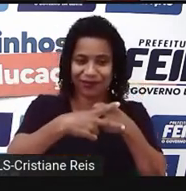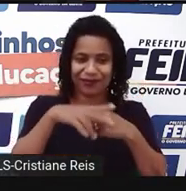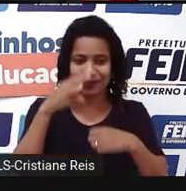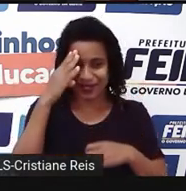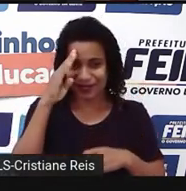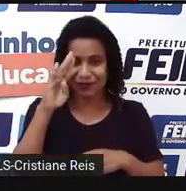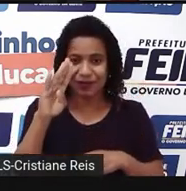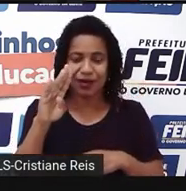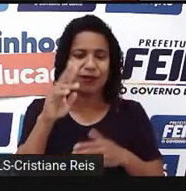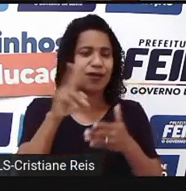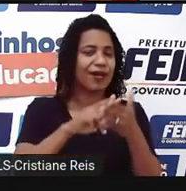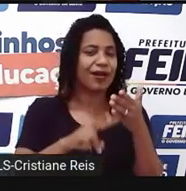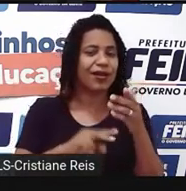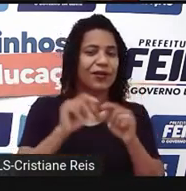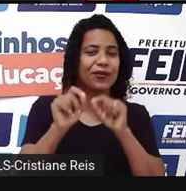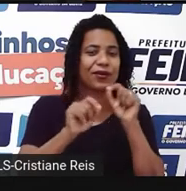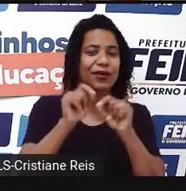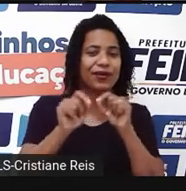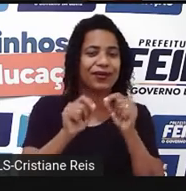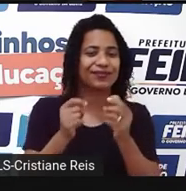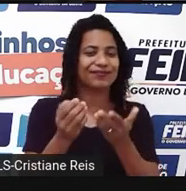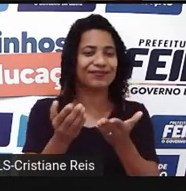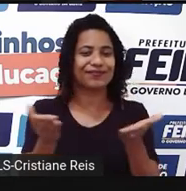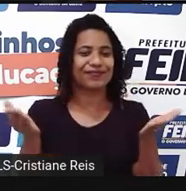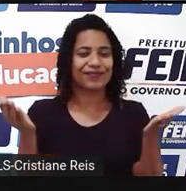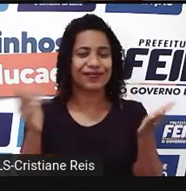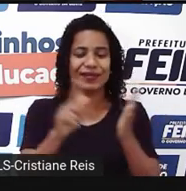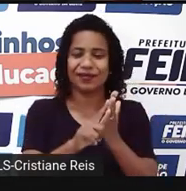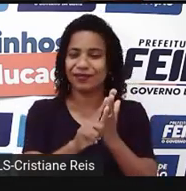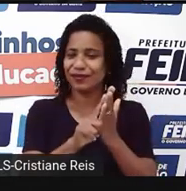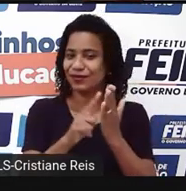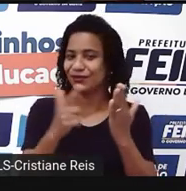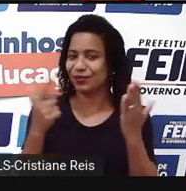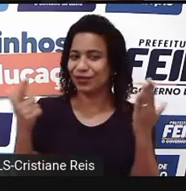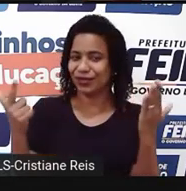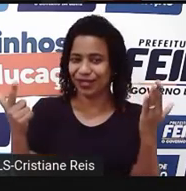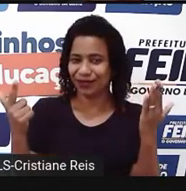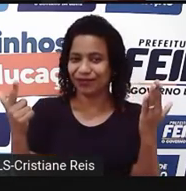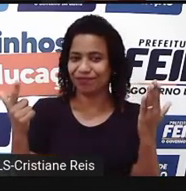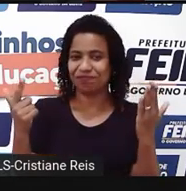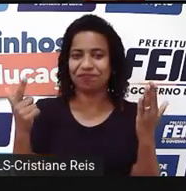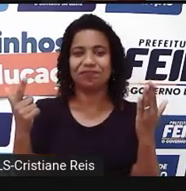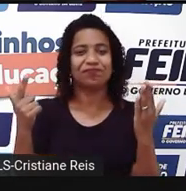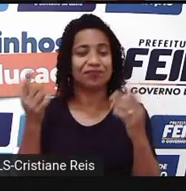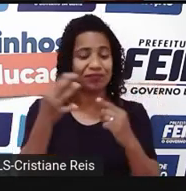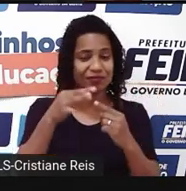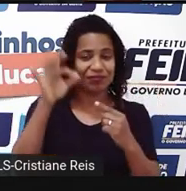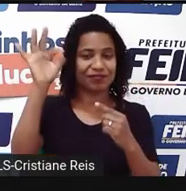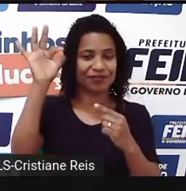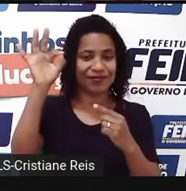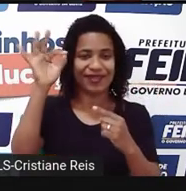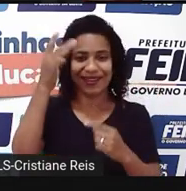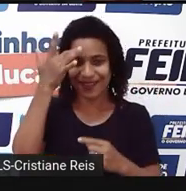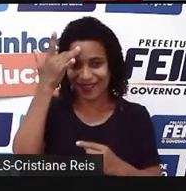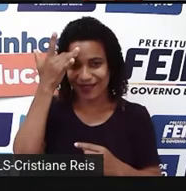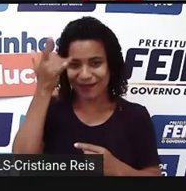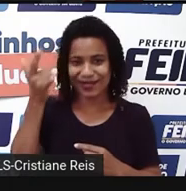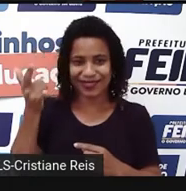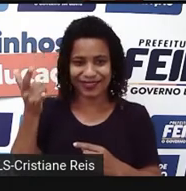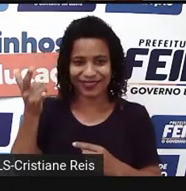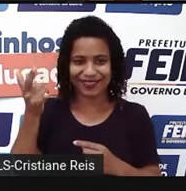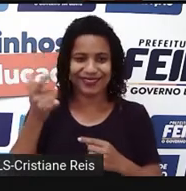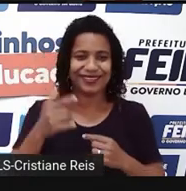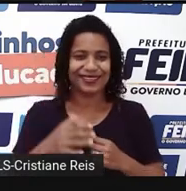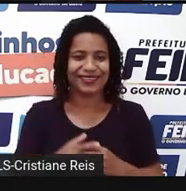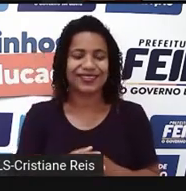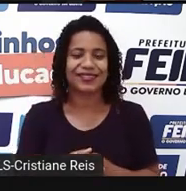Ler o quê? Do newspaper. O jornal, final, expressão de tempo, amanhã. Next one,